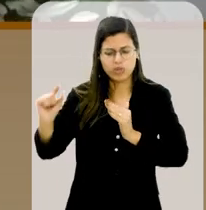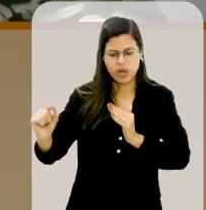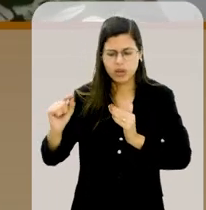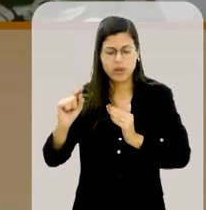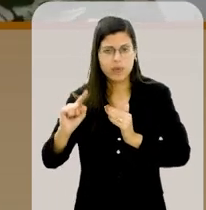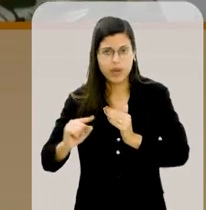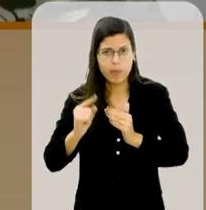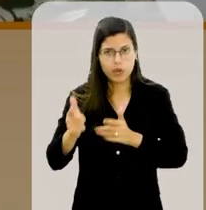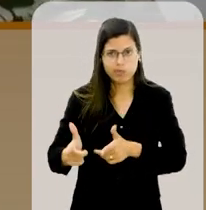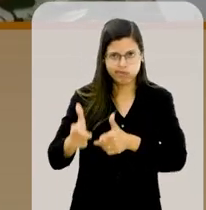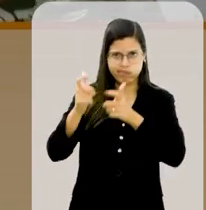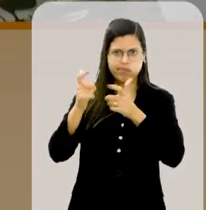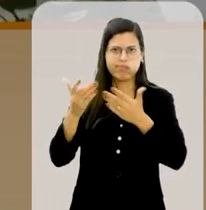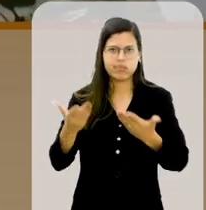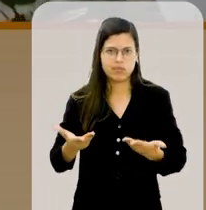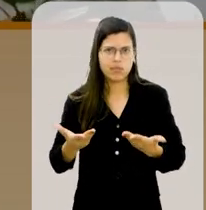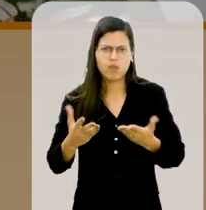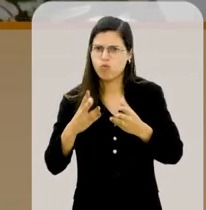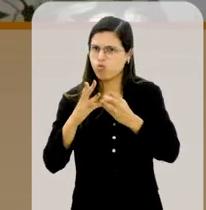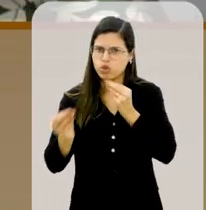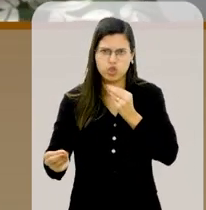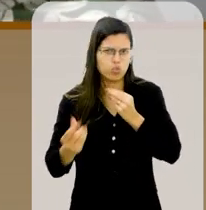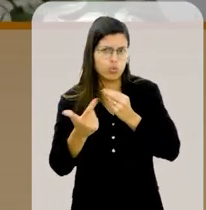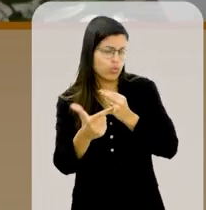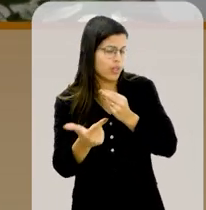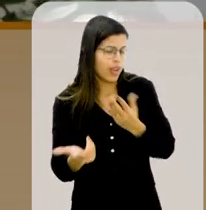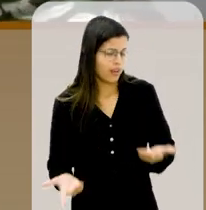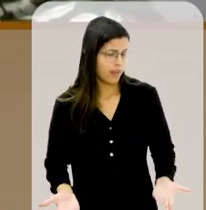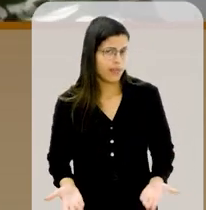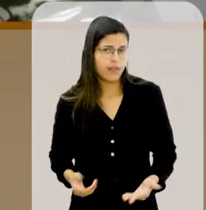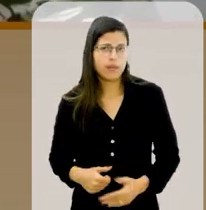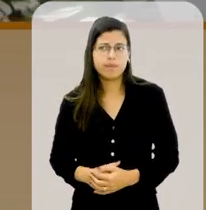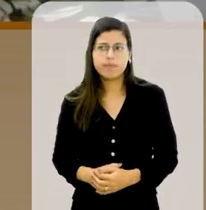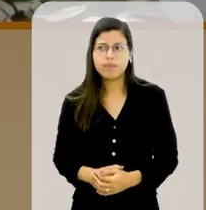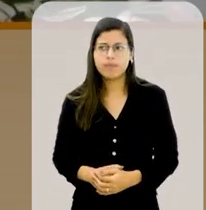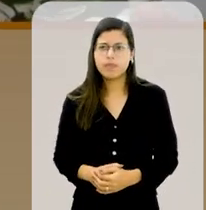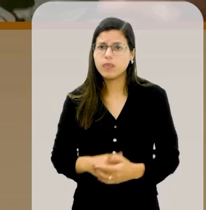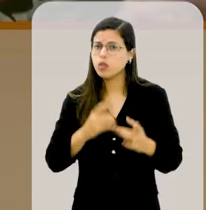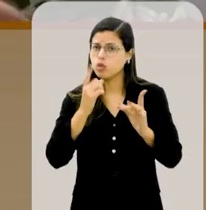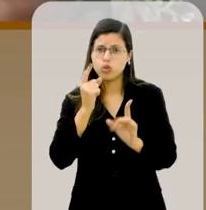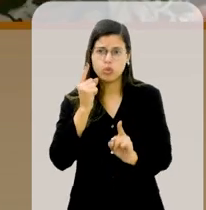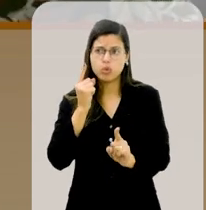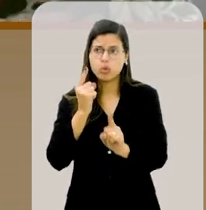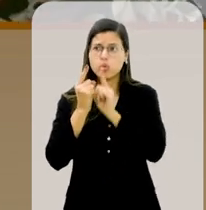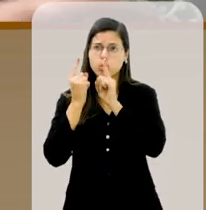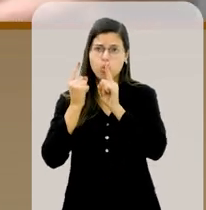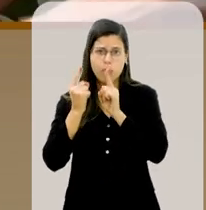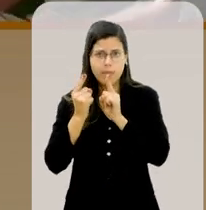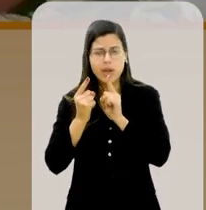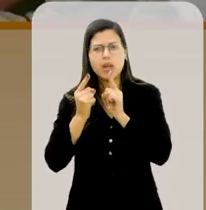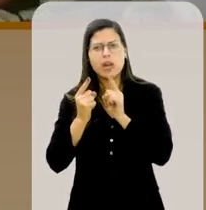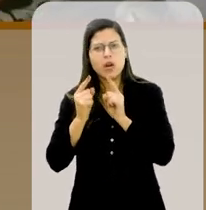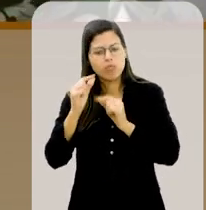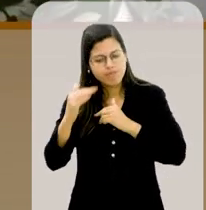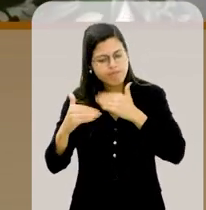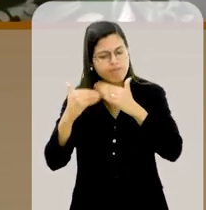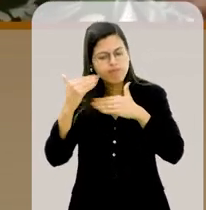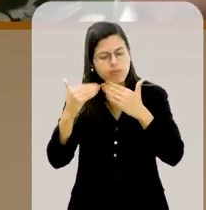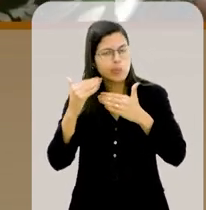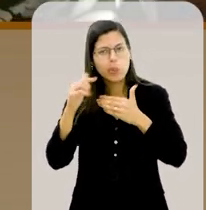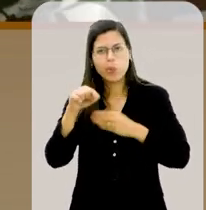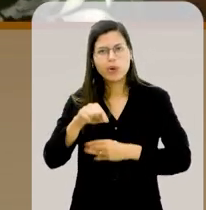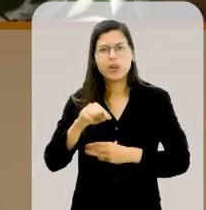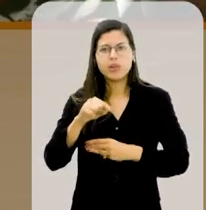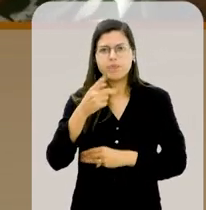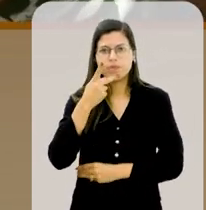depois que o tiro foi dado. Fugindo, né? É, fugindo, entendeu? E foi descoberto, tinha tipo, tinha, que